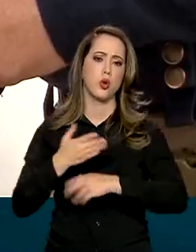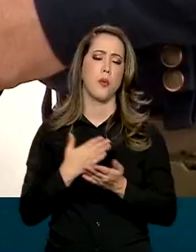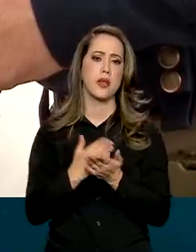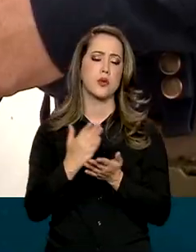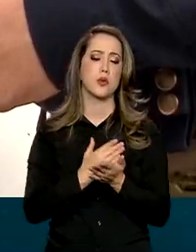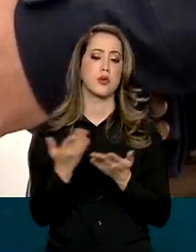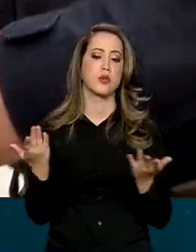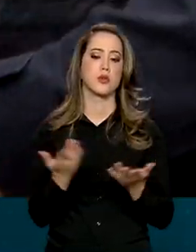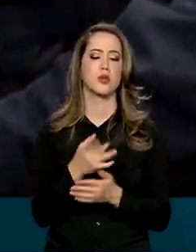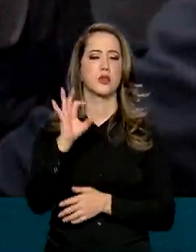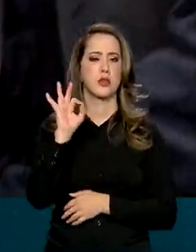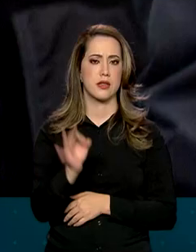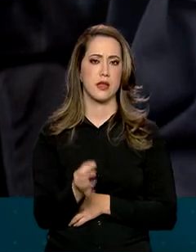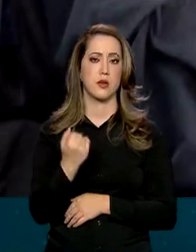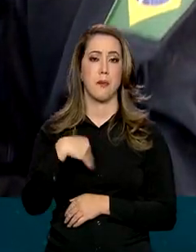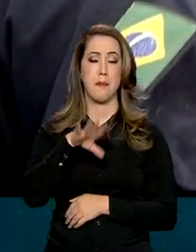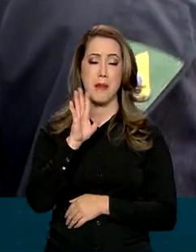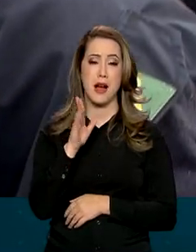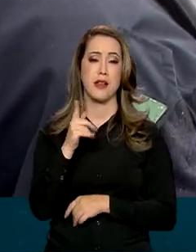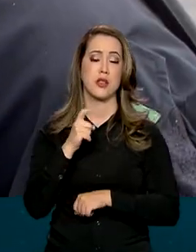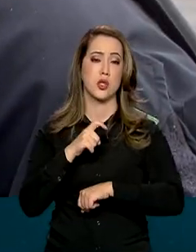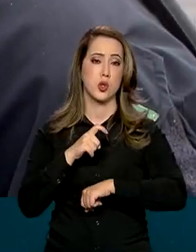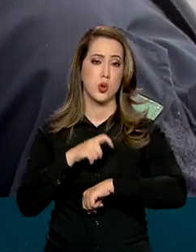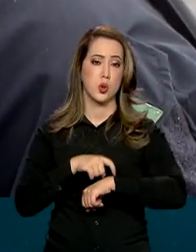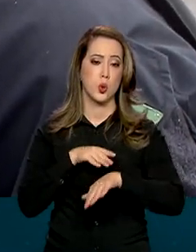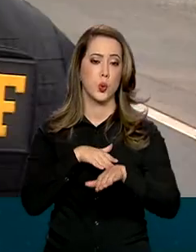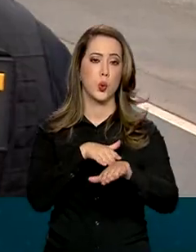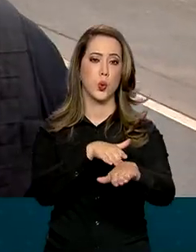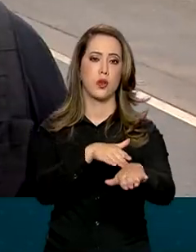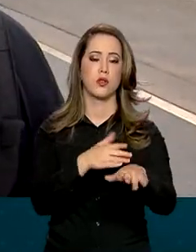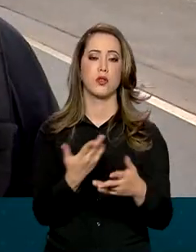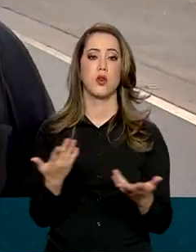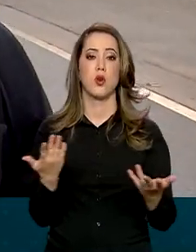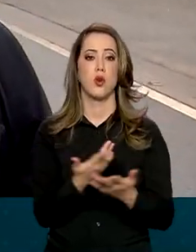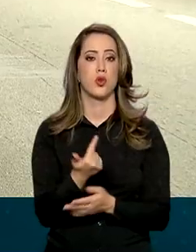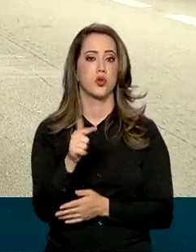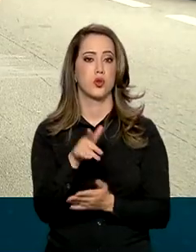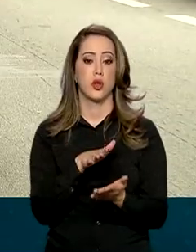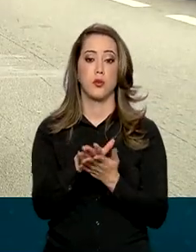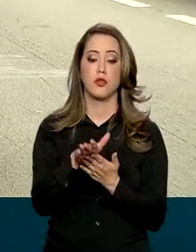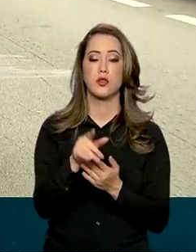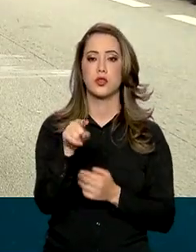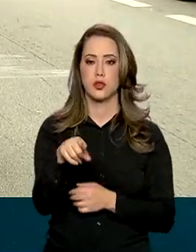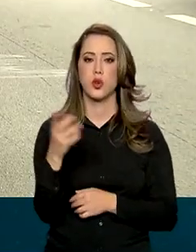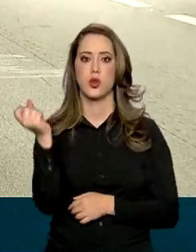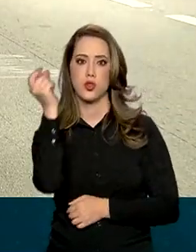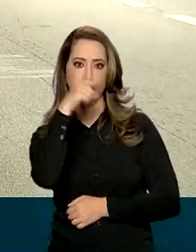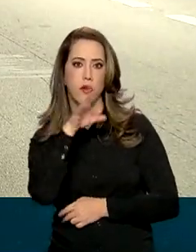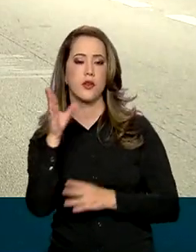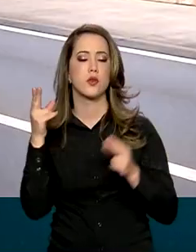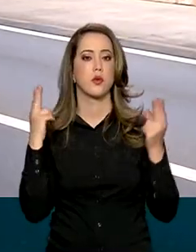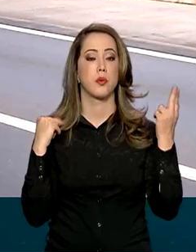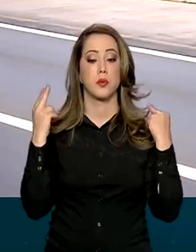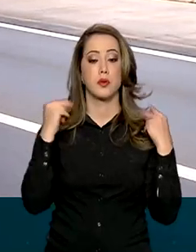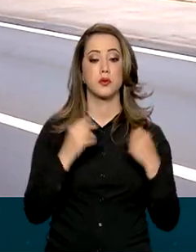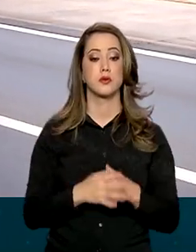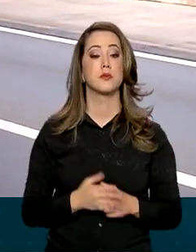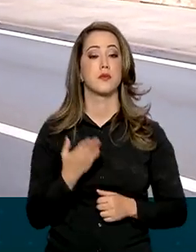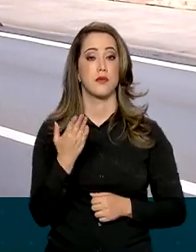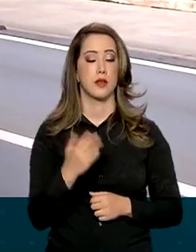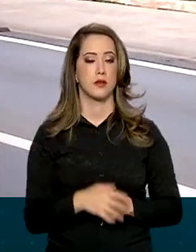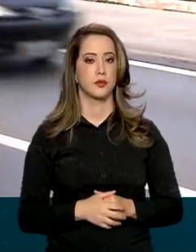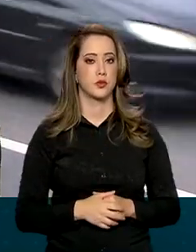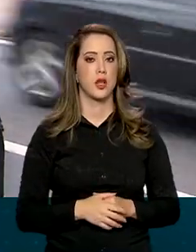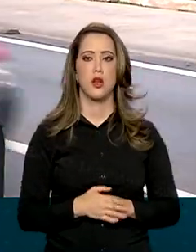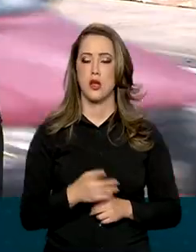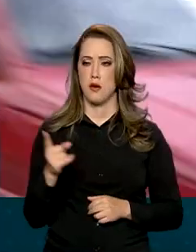certamente são as que têm mais movimento. Não tem como fugir também. Hoje um dia vai ser puxado pro motorista. Além disso, vocês também vão